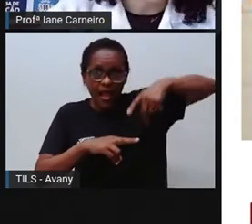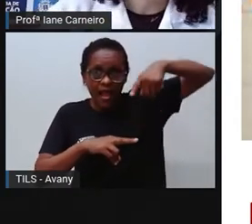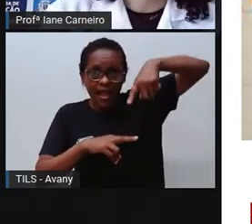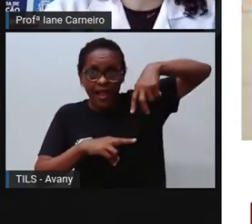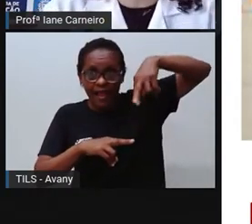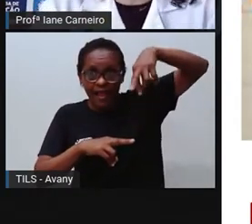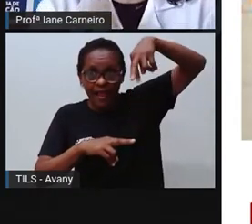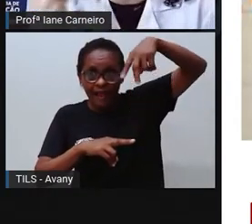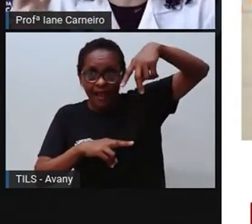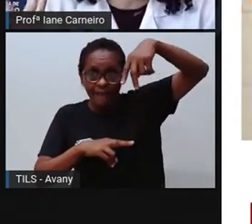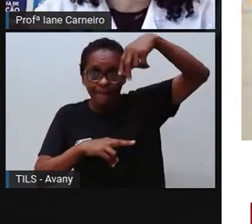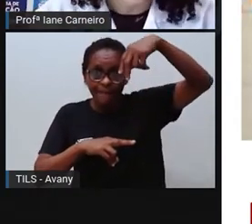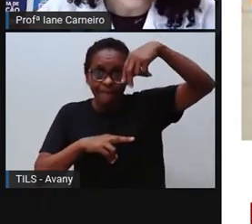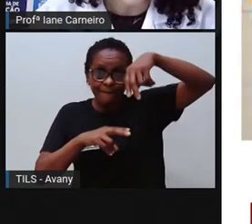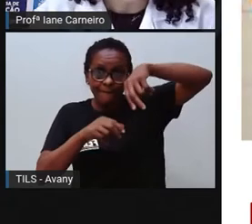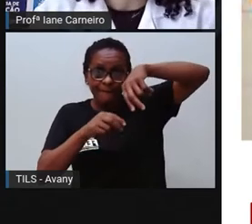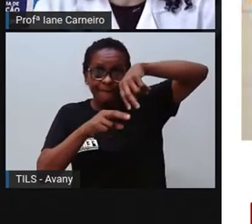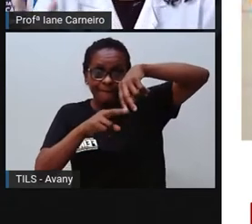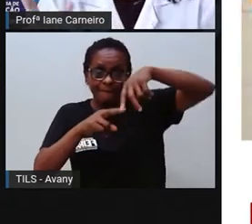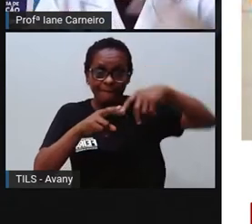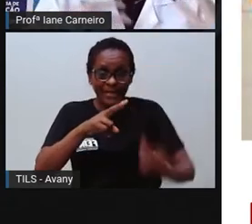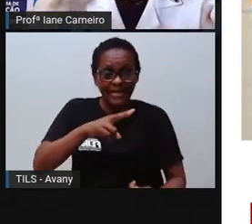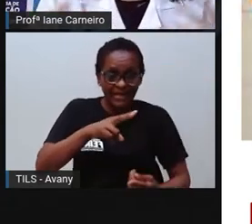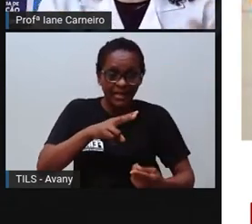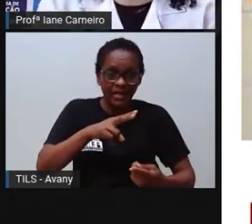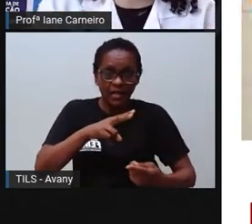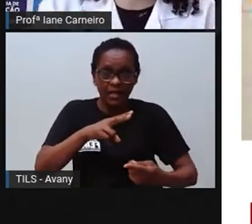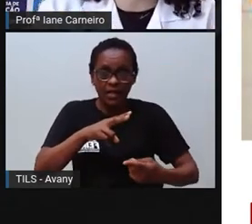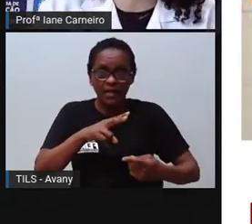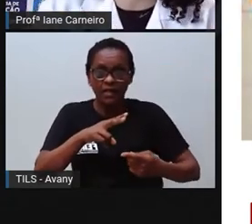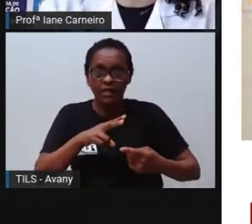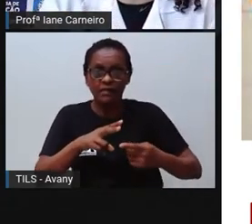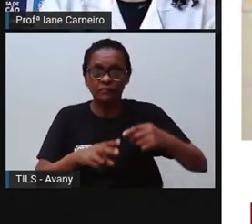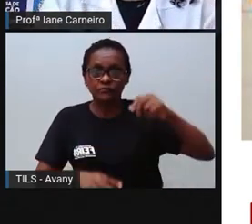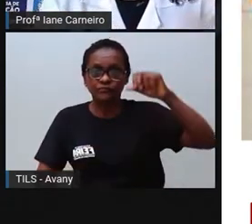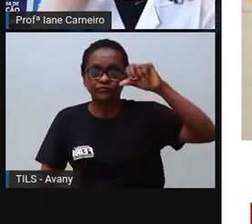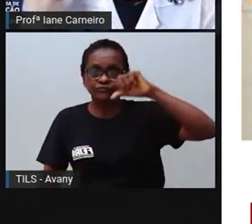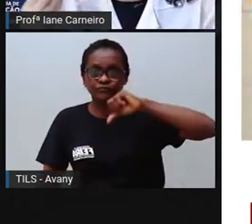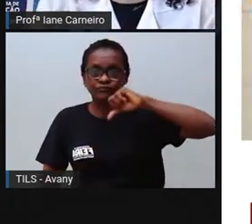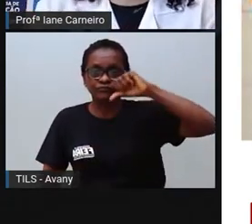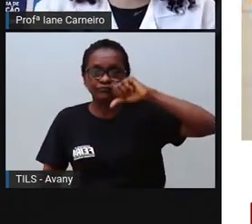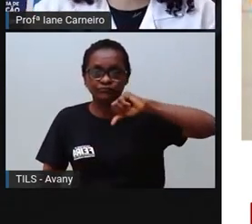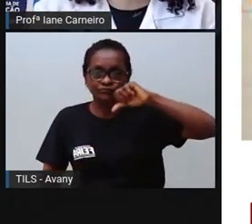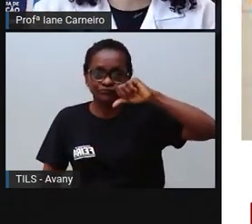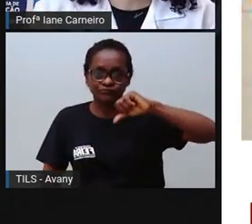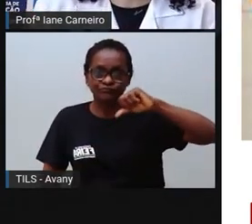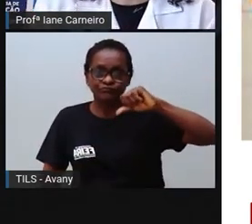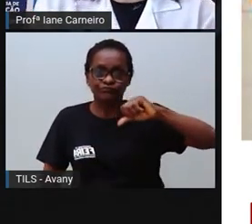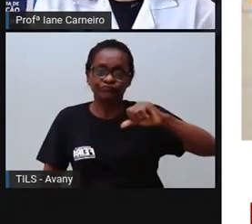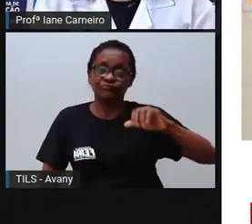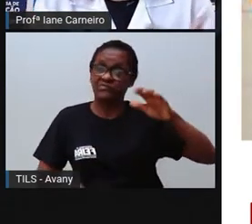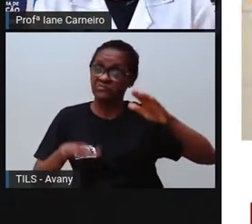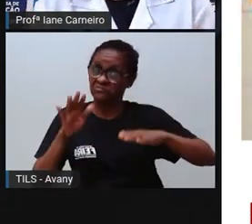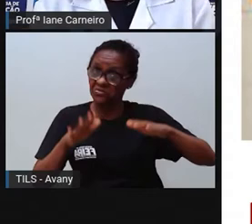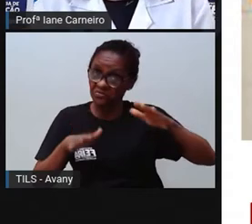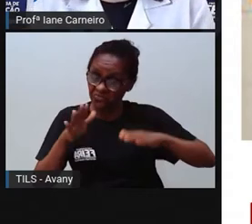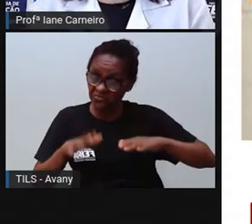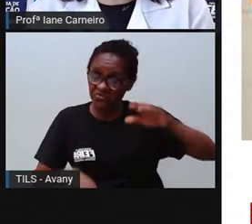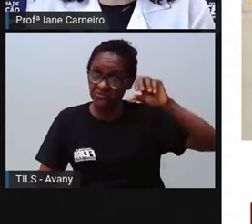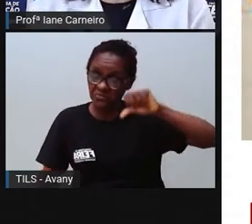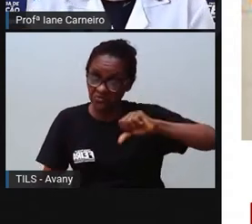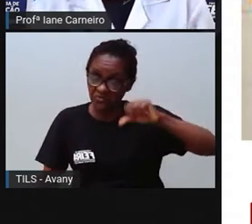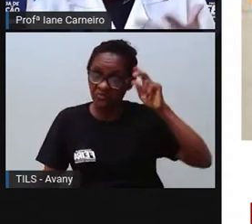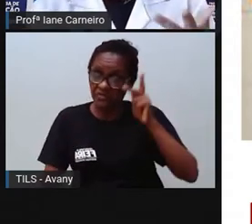quebrar, né? Pode escorregar, pode desequilibrar, né? Então, não se deve subir em cadeiras, nem criança, nem